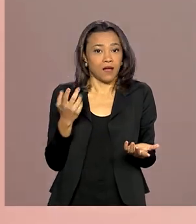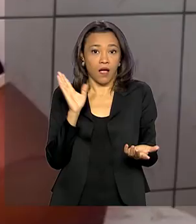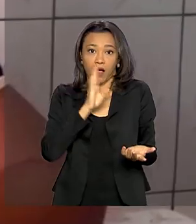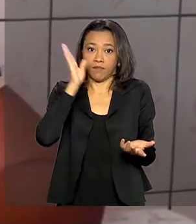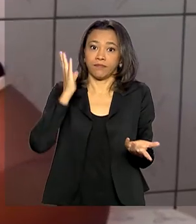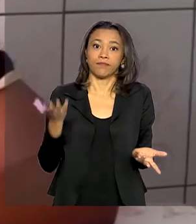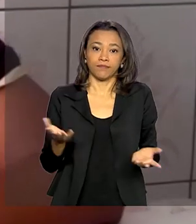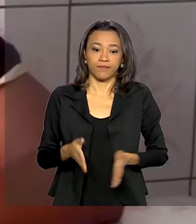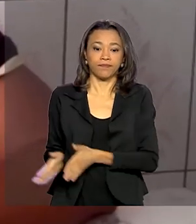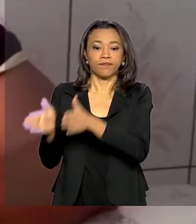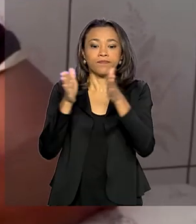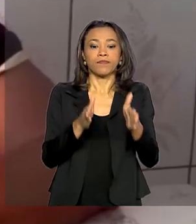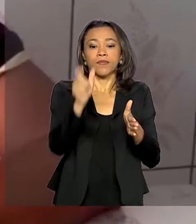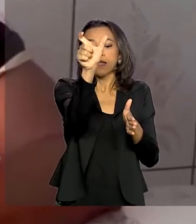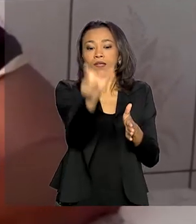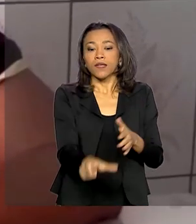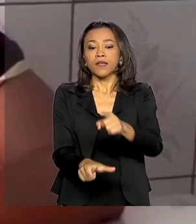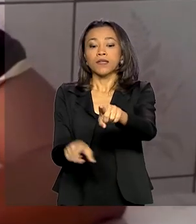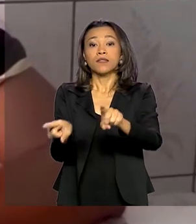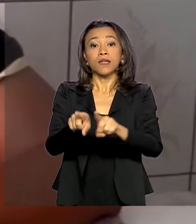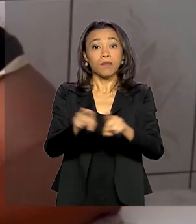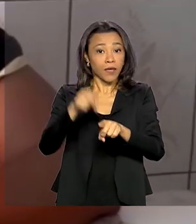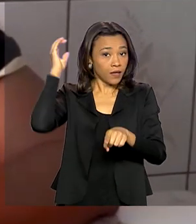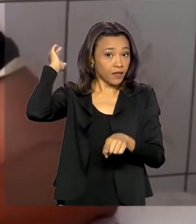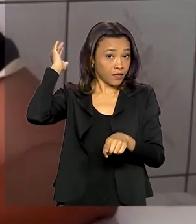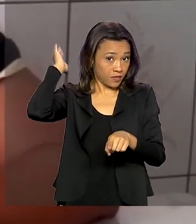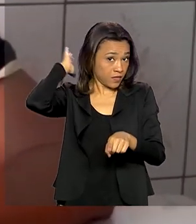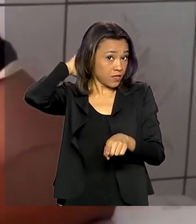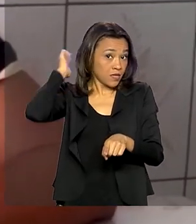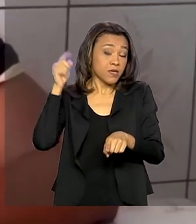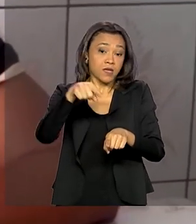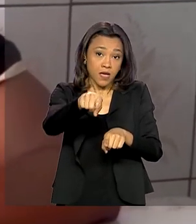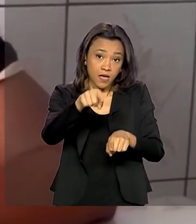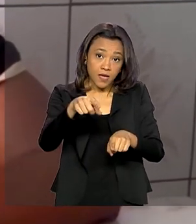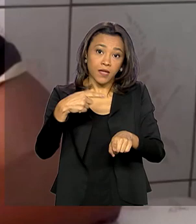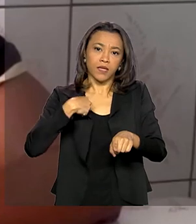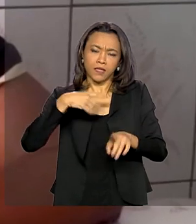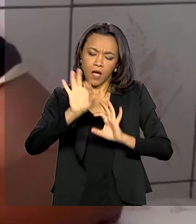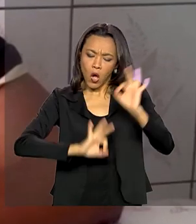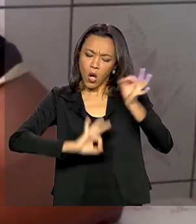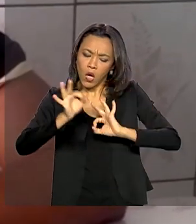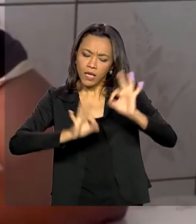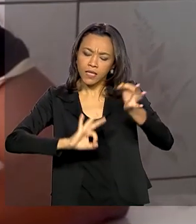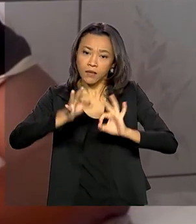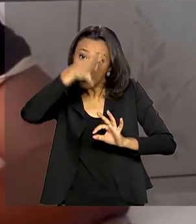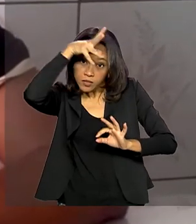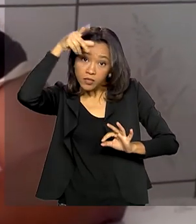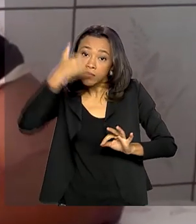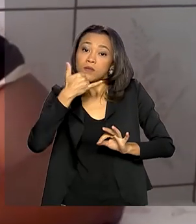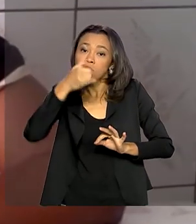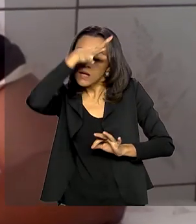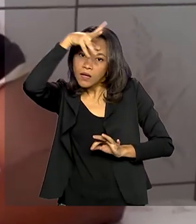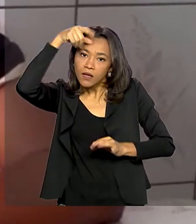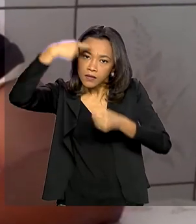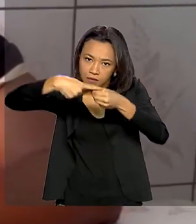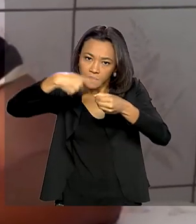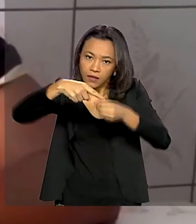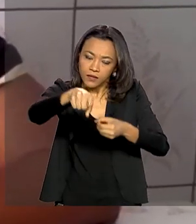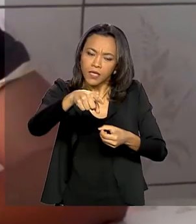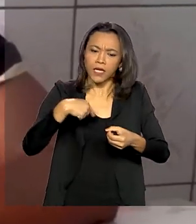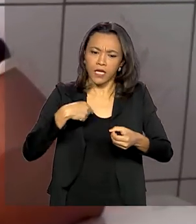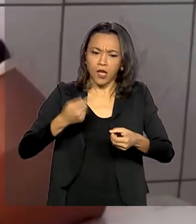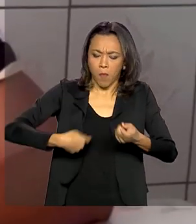dedos, né. Em Manaus, José participa de uma cooperativa de relogioarias e ourives. O ganho é pela produção,